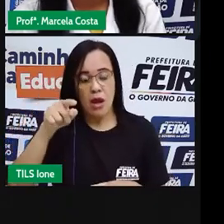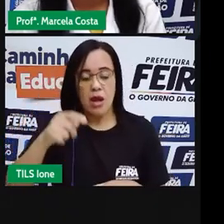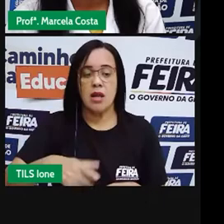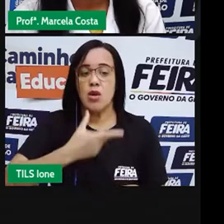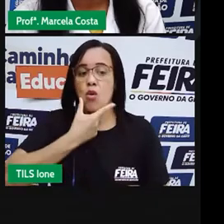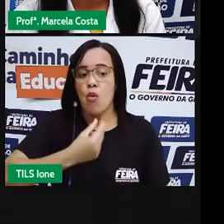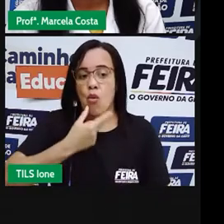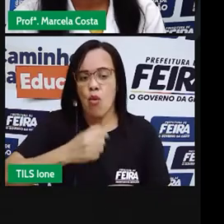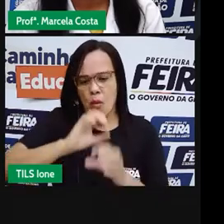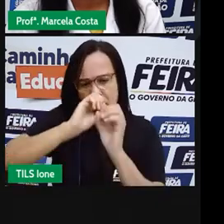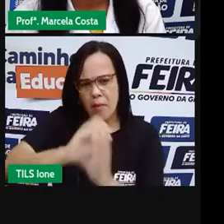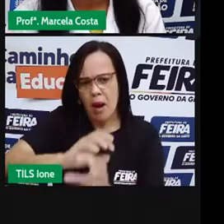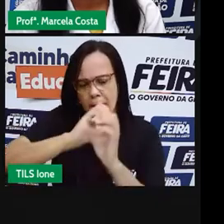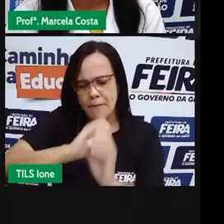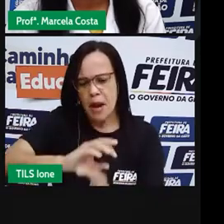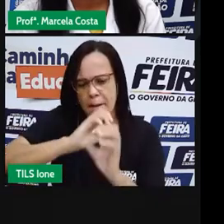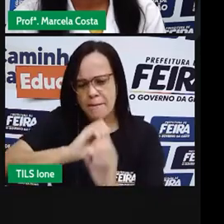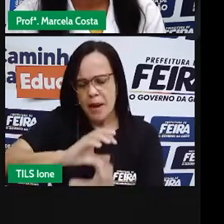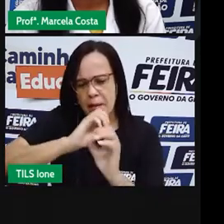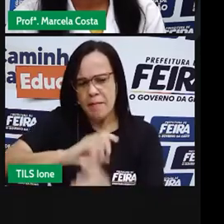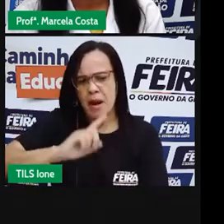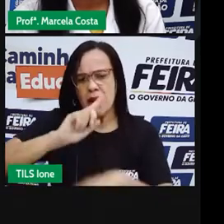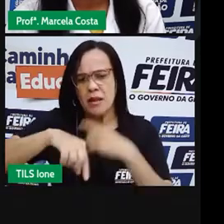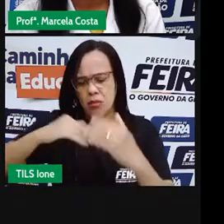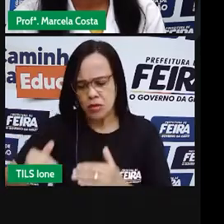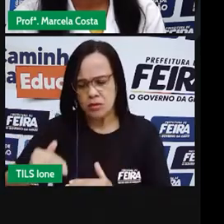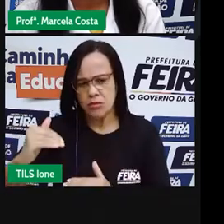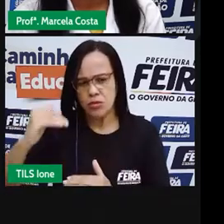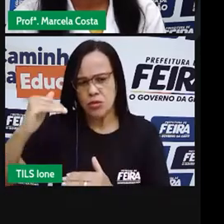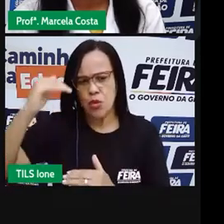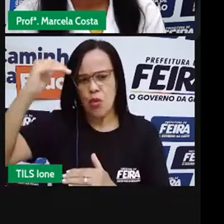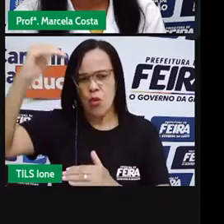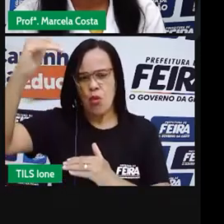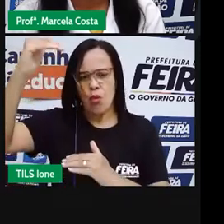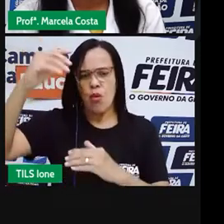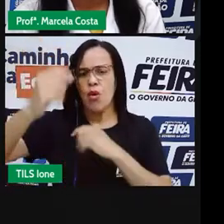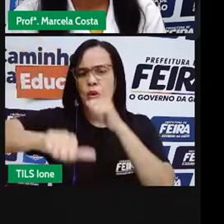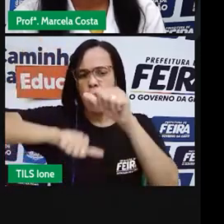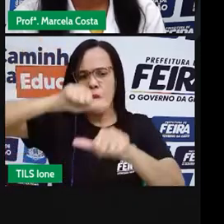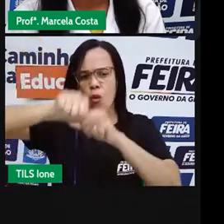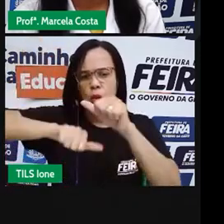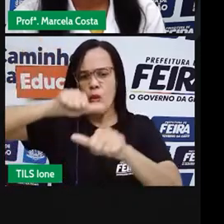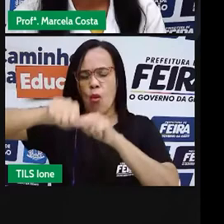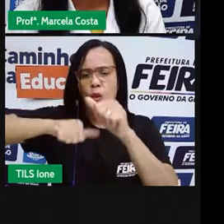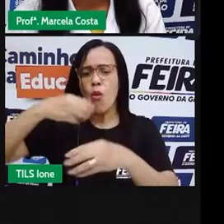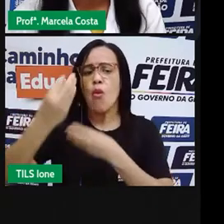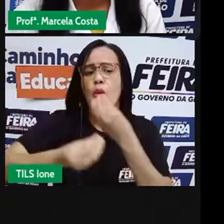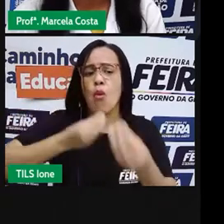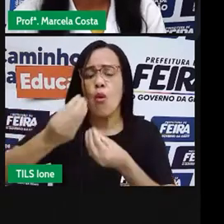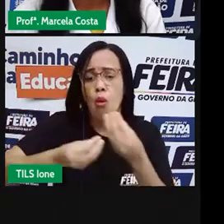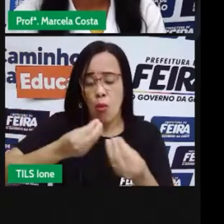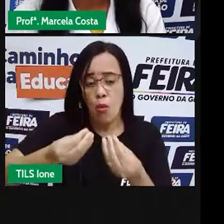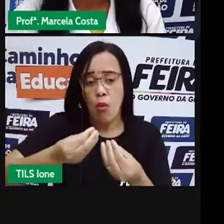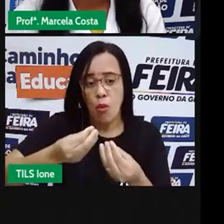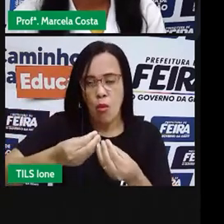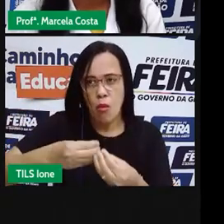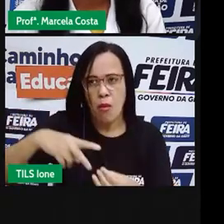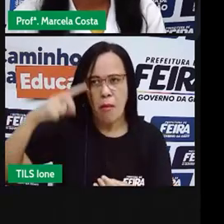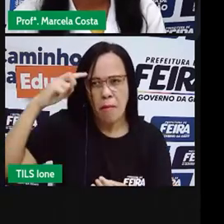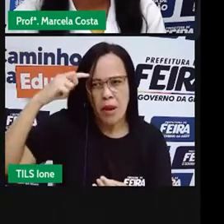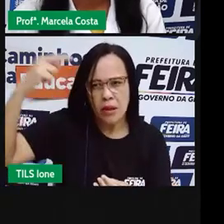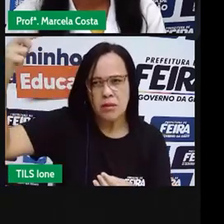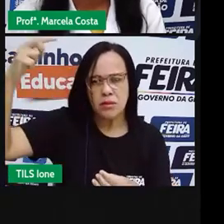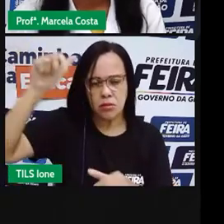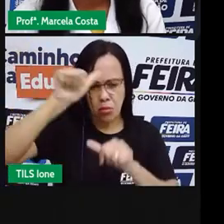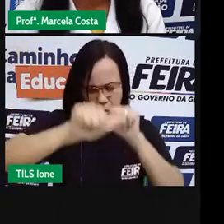muito ajudou em sua carreira, pois um piloto de avião transporta vidas e precisa estar sempre